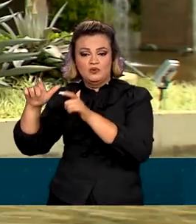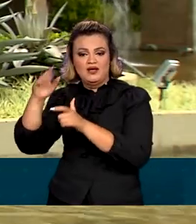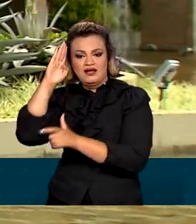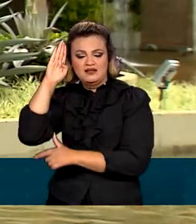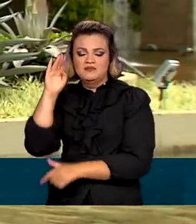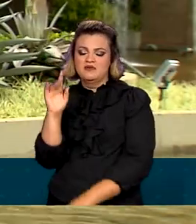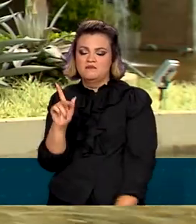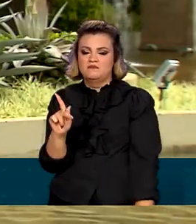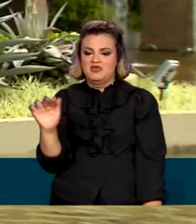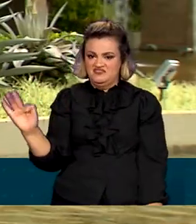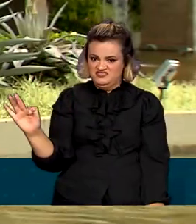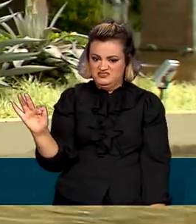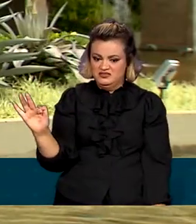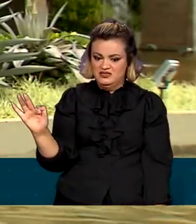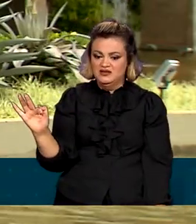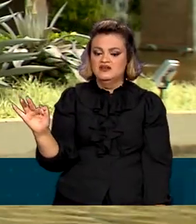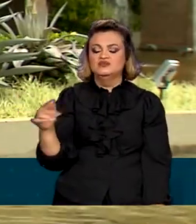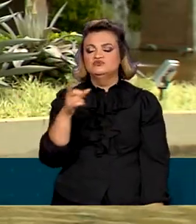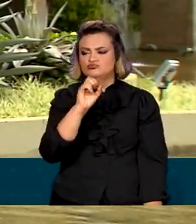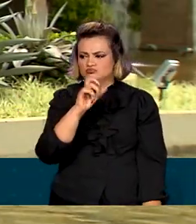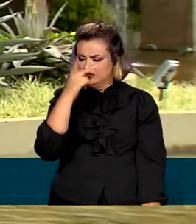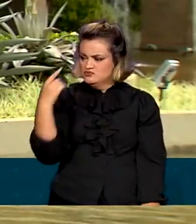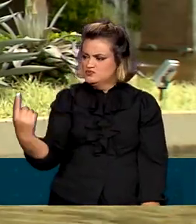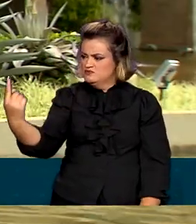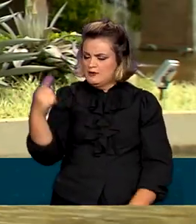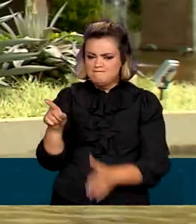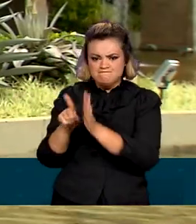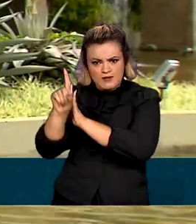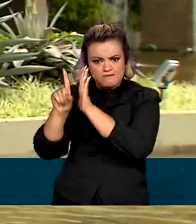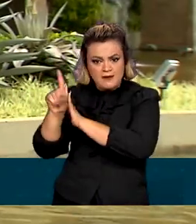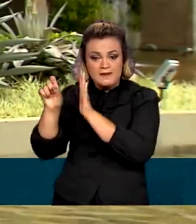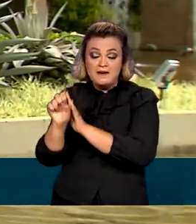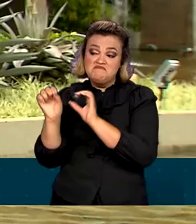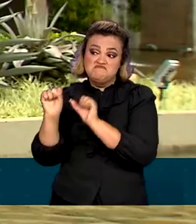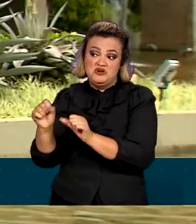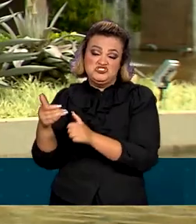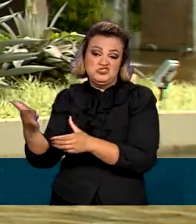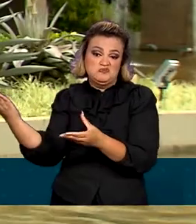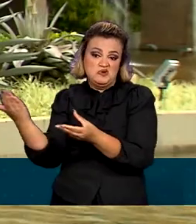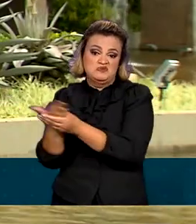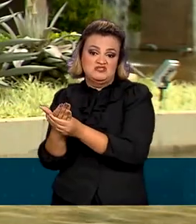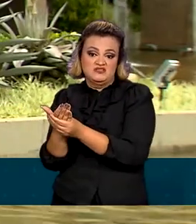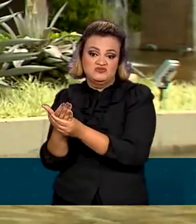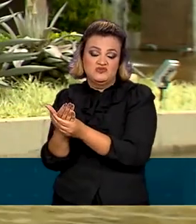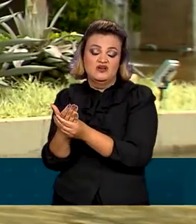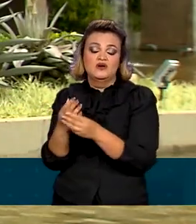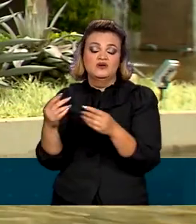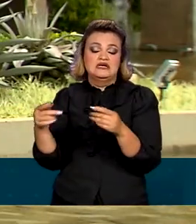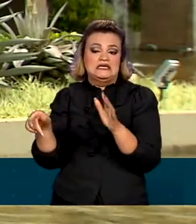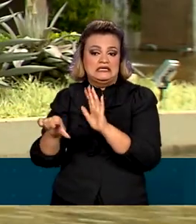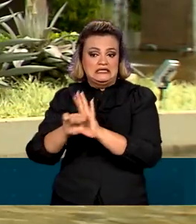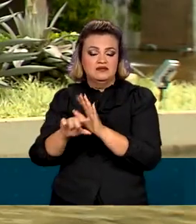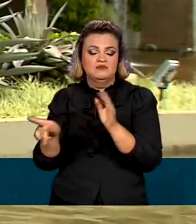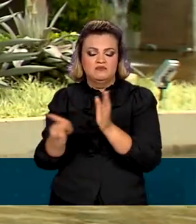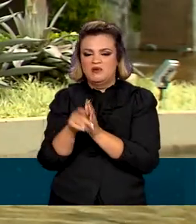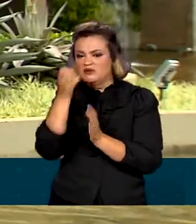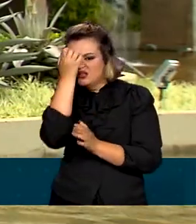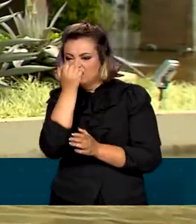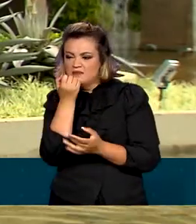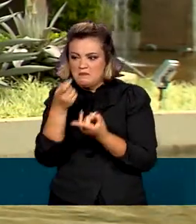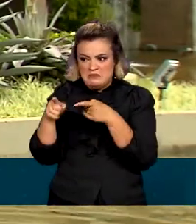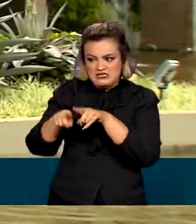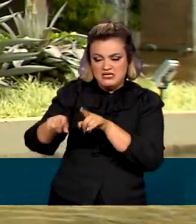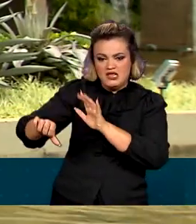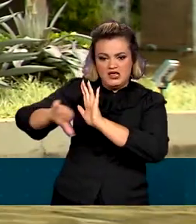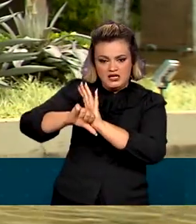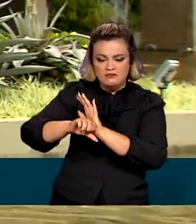PF. Todas foram interrogadas e podem responder pelos crimes de terrorismo, associação criminosa